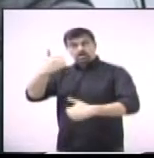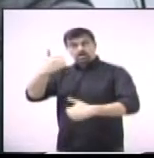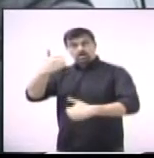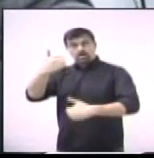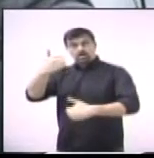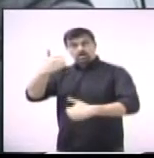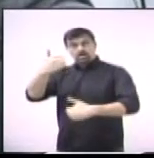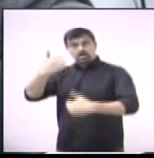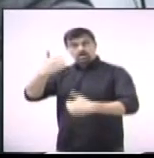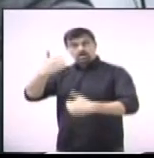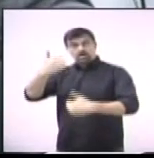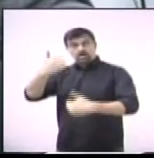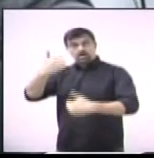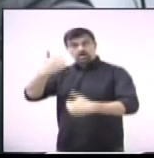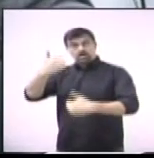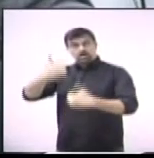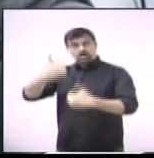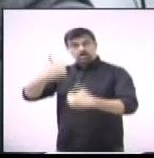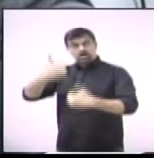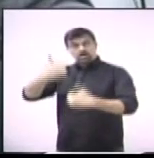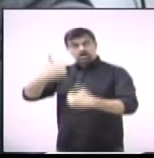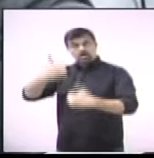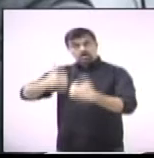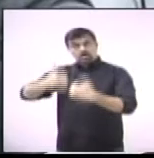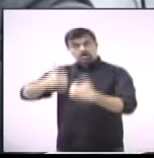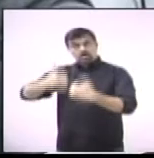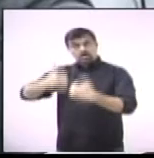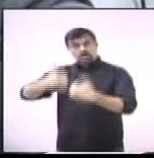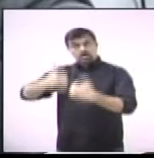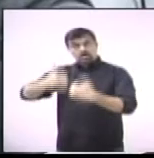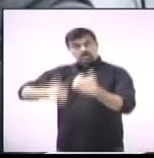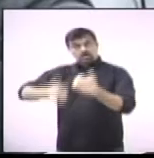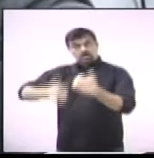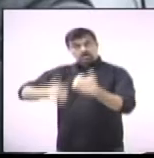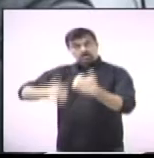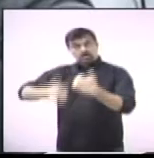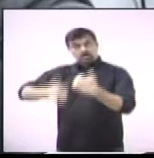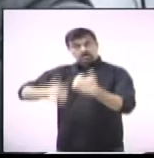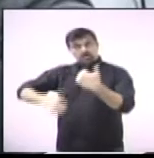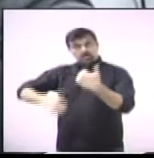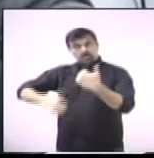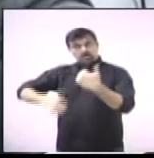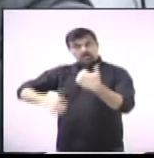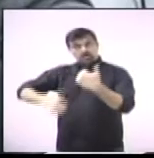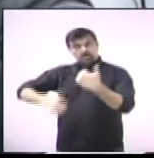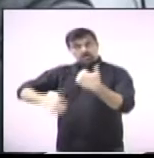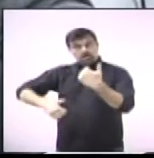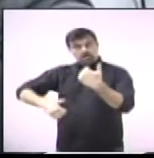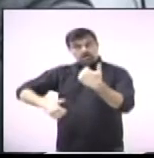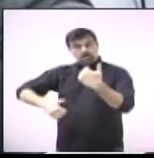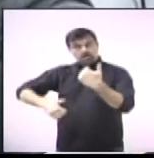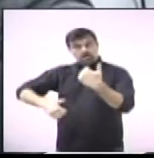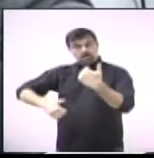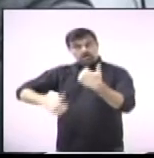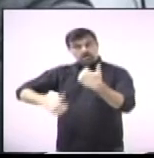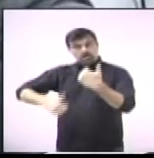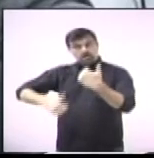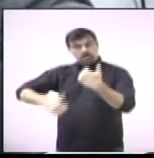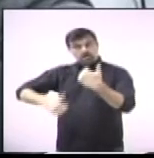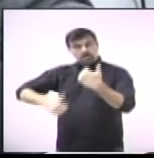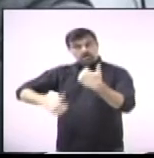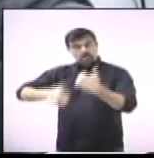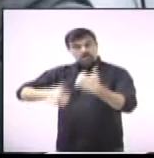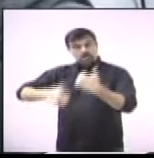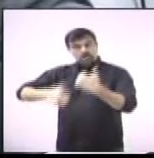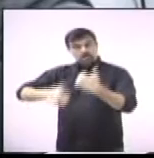capoeira, e agora não estou treinando nada, estou numa vida sedentária mais ou menos. E eu me decidi que eu ia começar a fazer